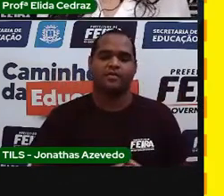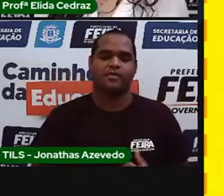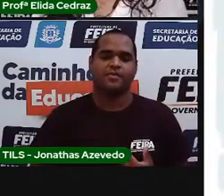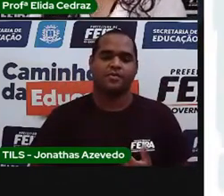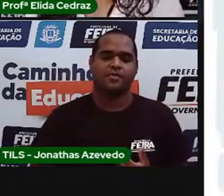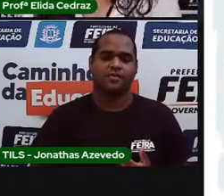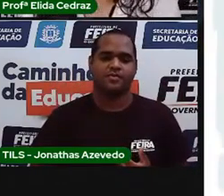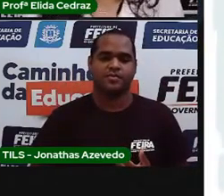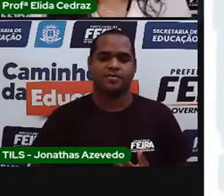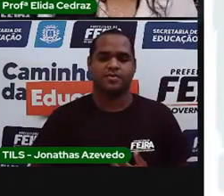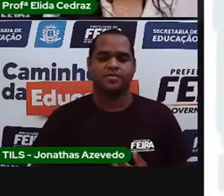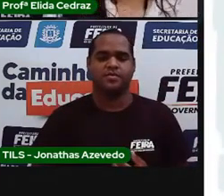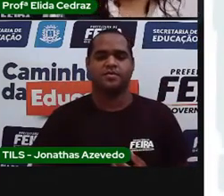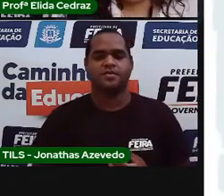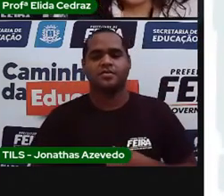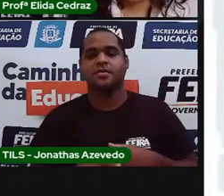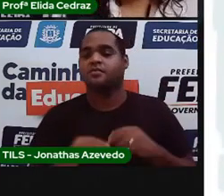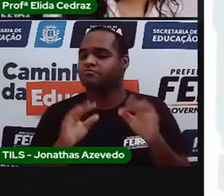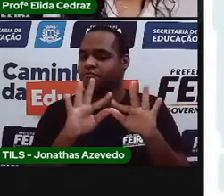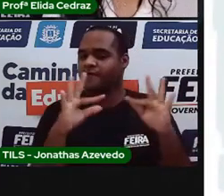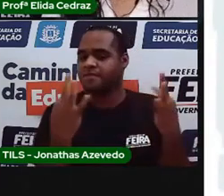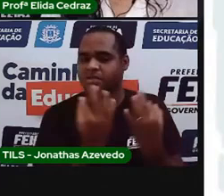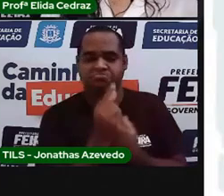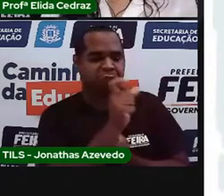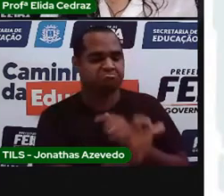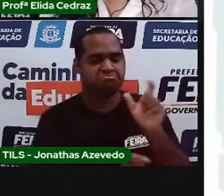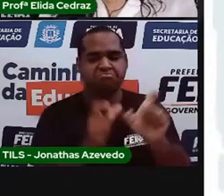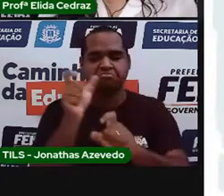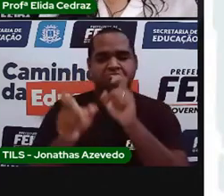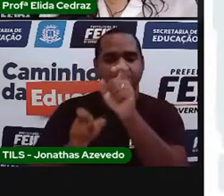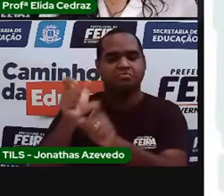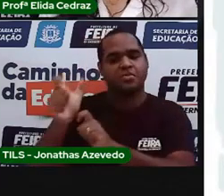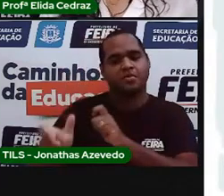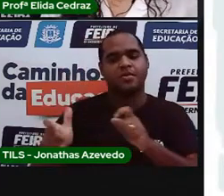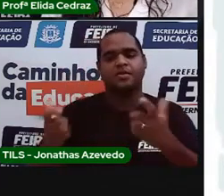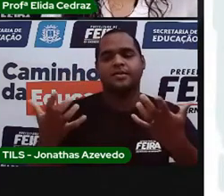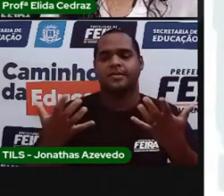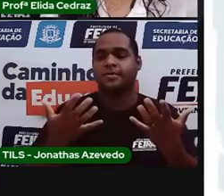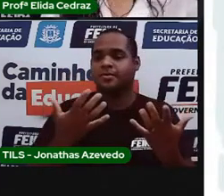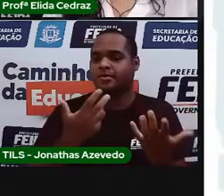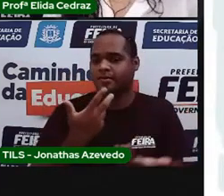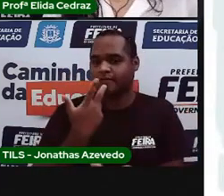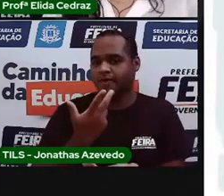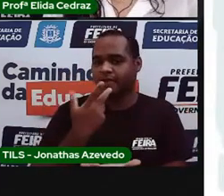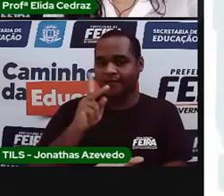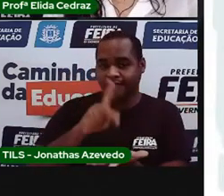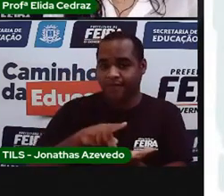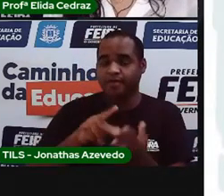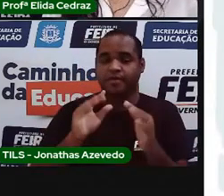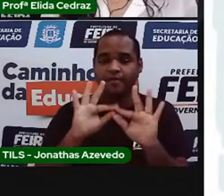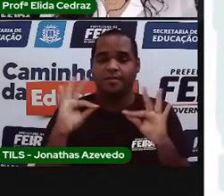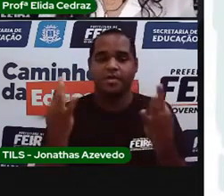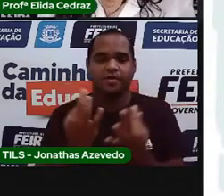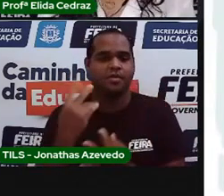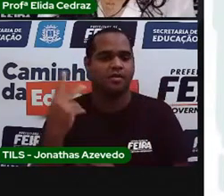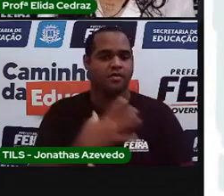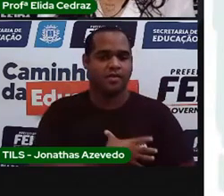Os modelos de família que nós vimos na última aula. Famílias até sem os filhos.